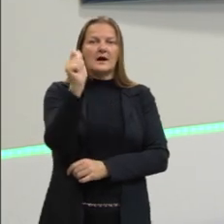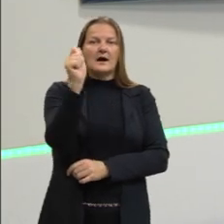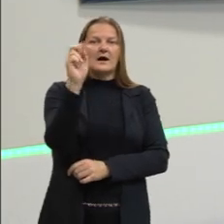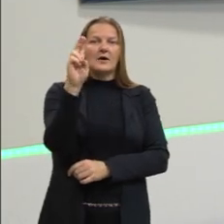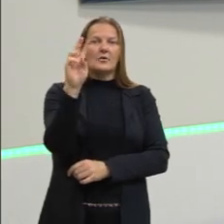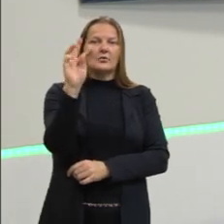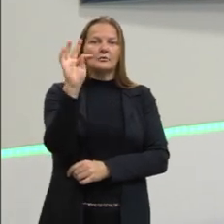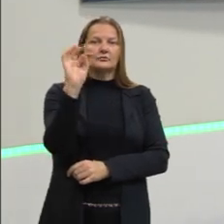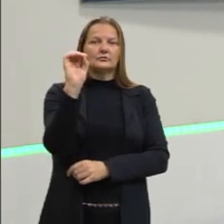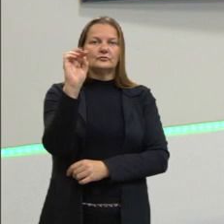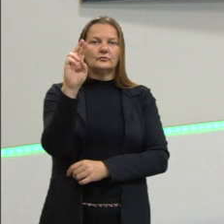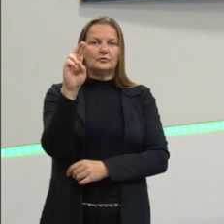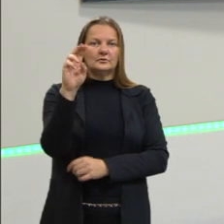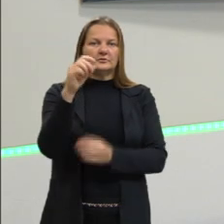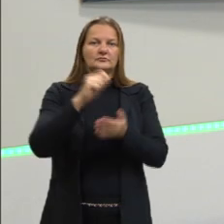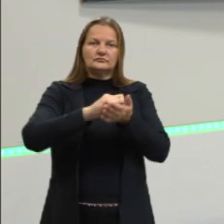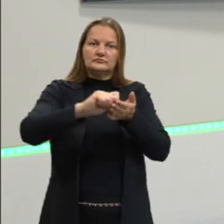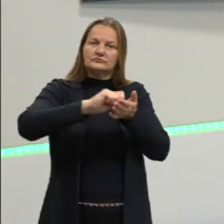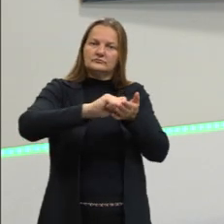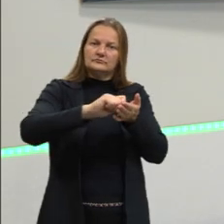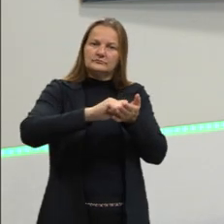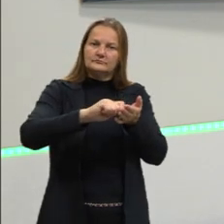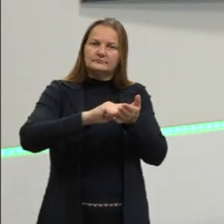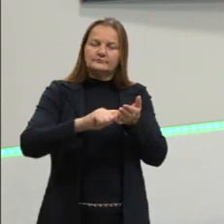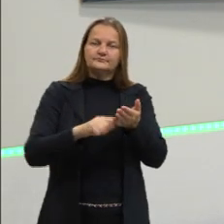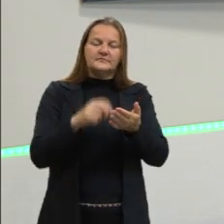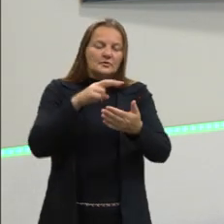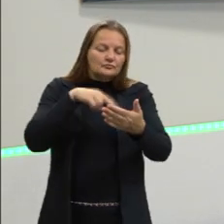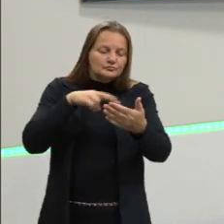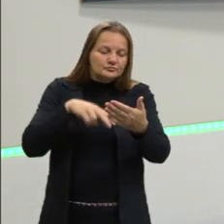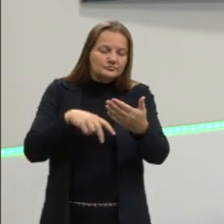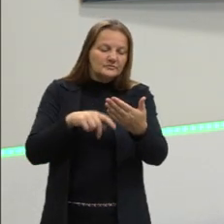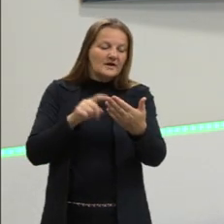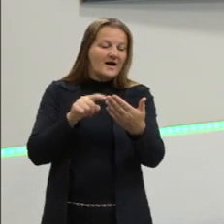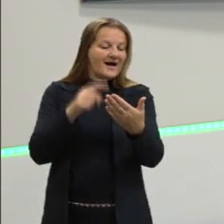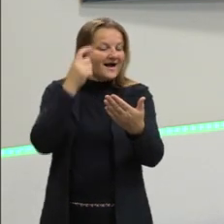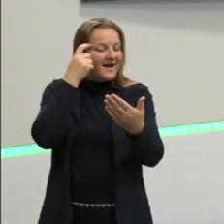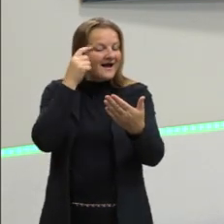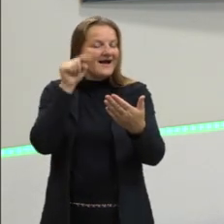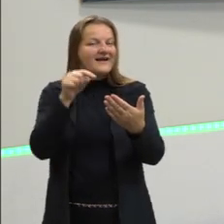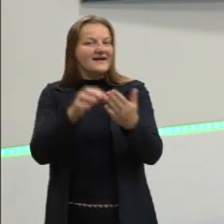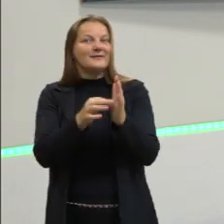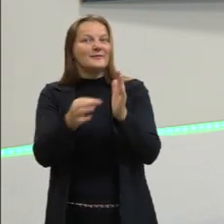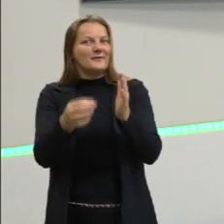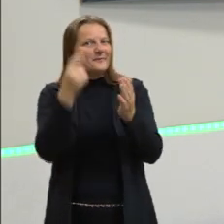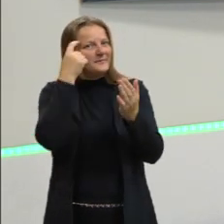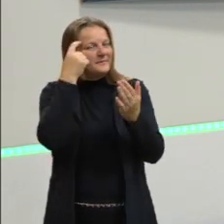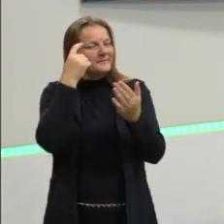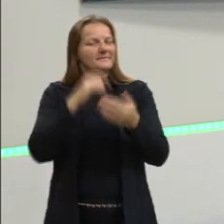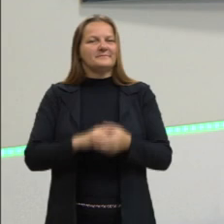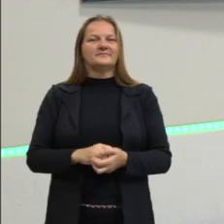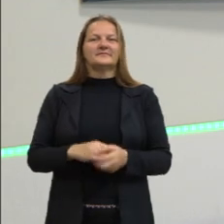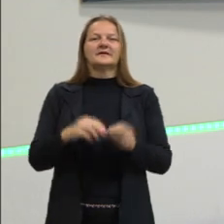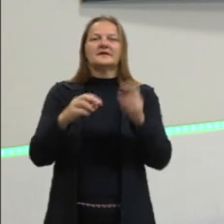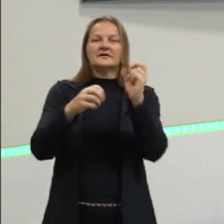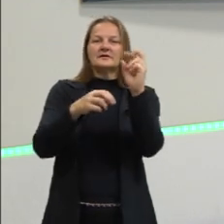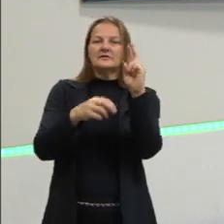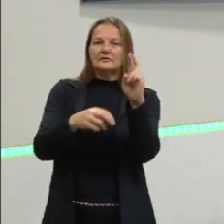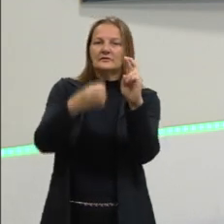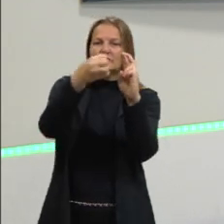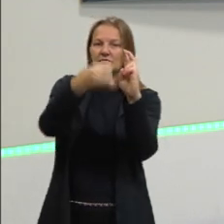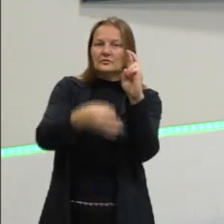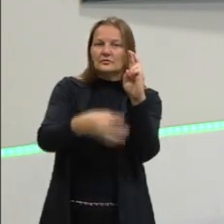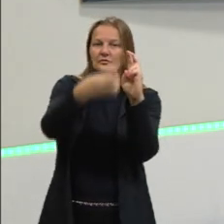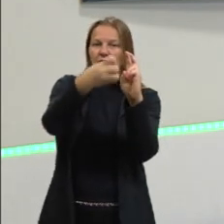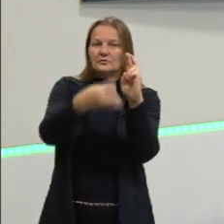independente da opinião do jornal, porque é individual. e temos a resenha crítica que vai falar,